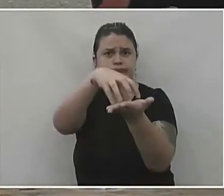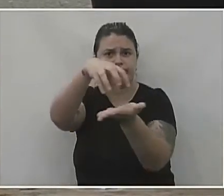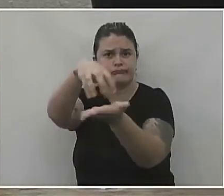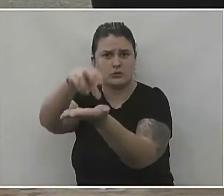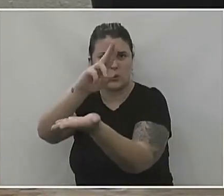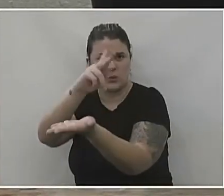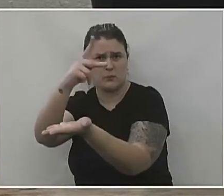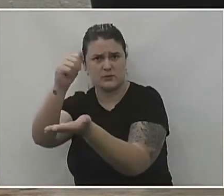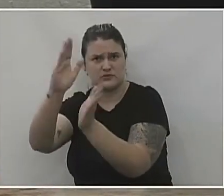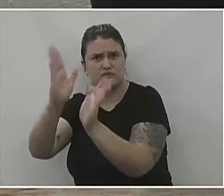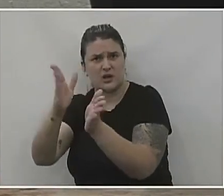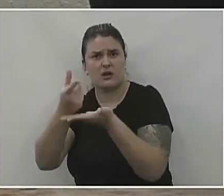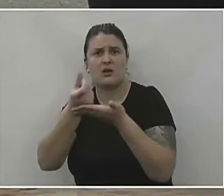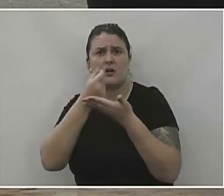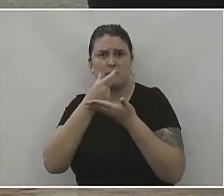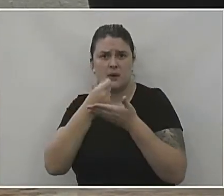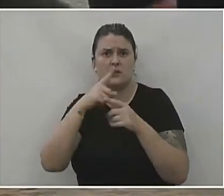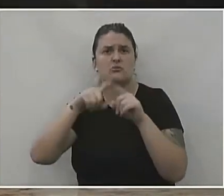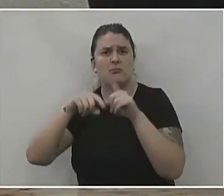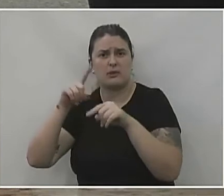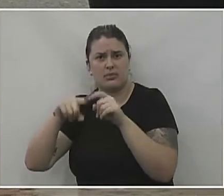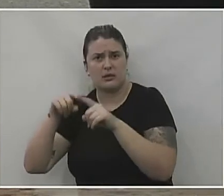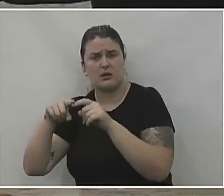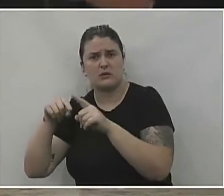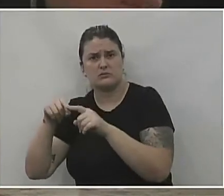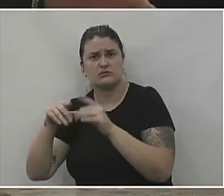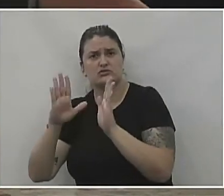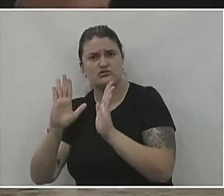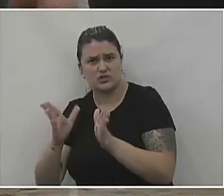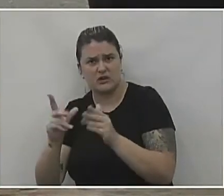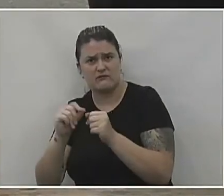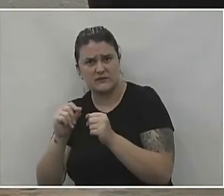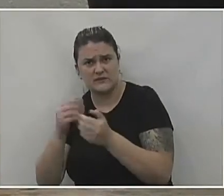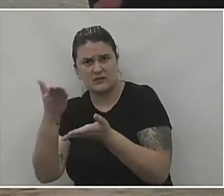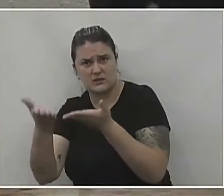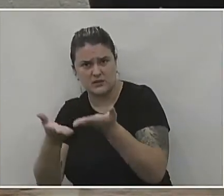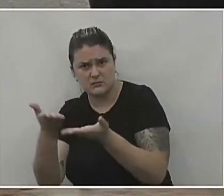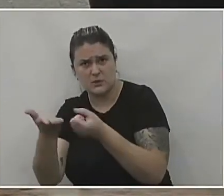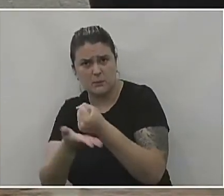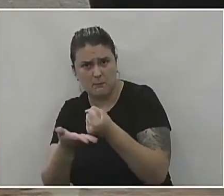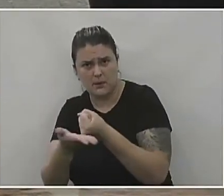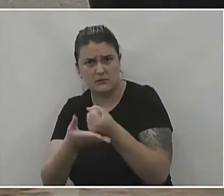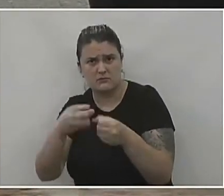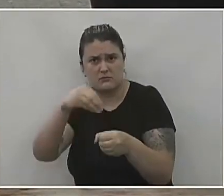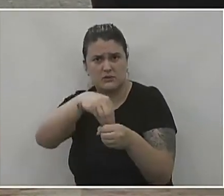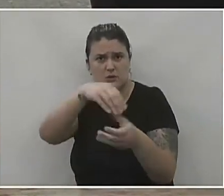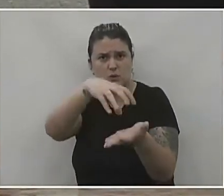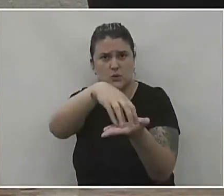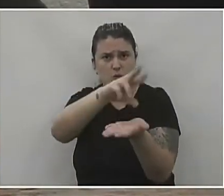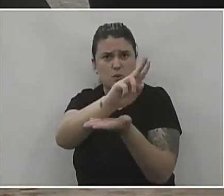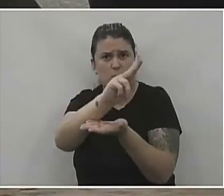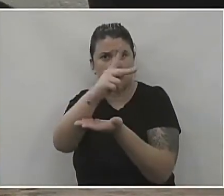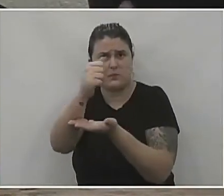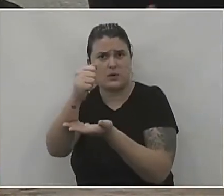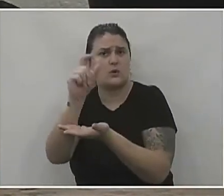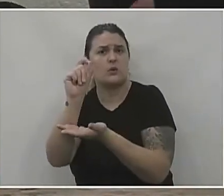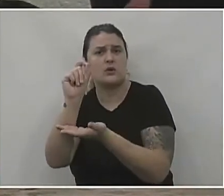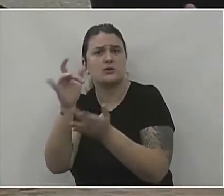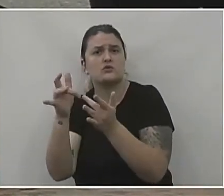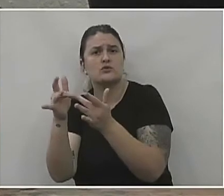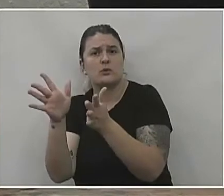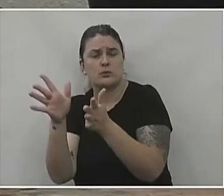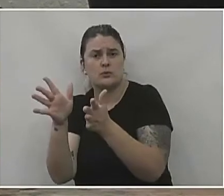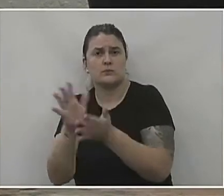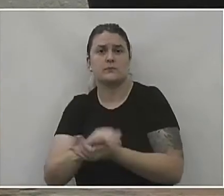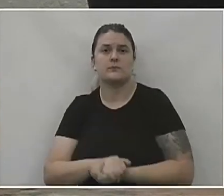agora. Medicamento, EPI, contratação. Mas agora já fizeram um atendimento básico na UPA, então eu queria saber o que foi deixado.